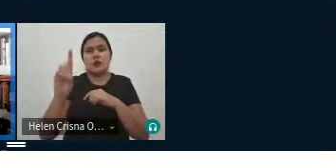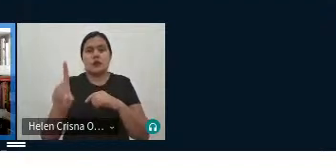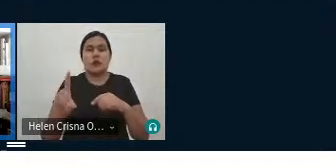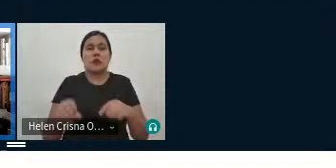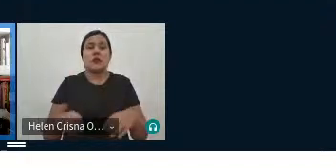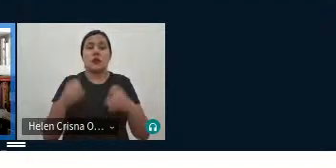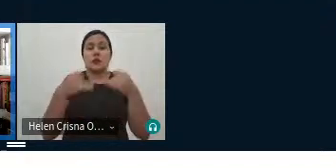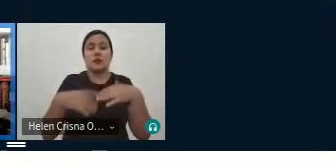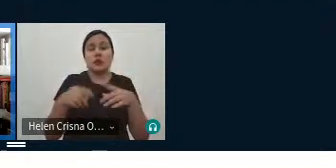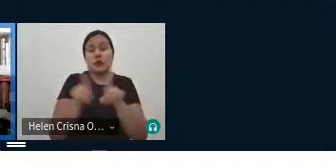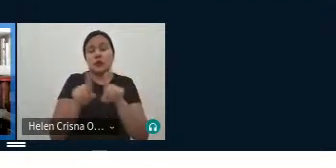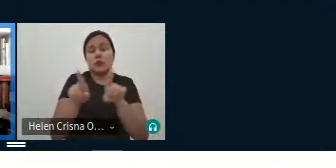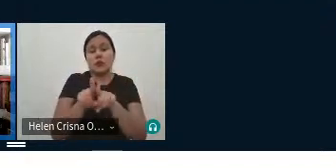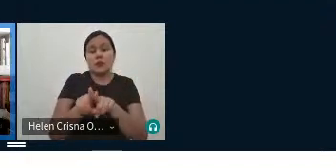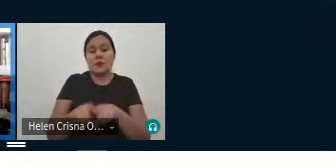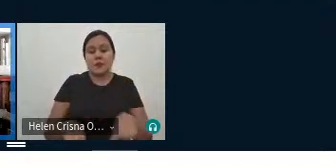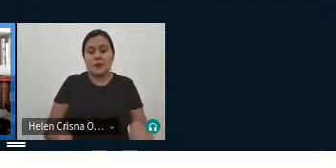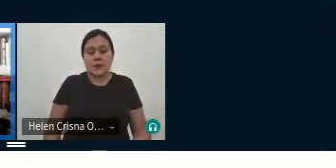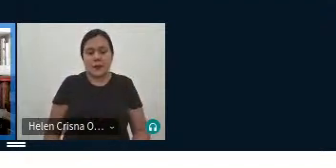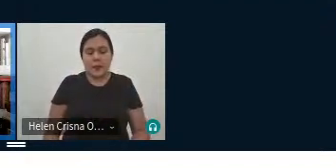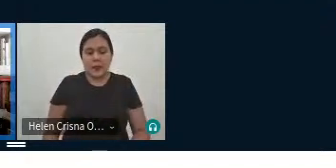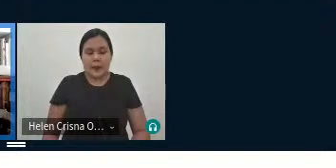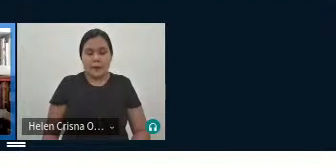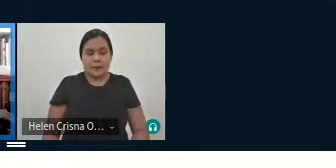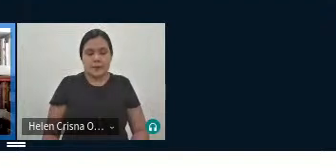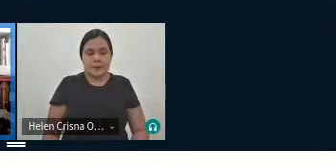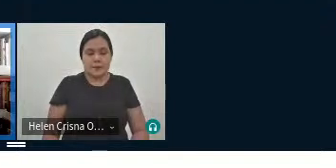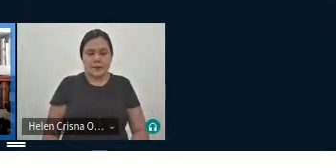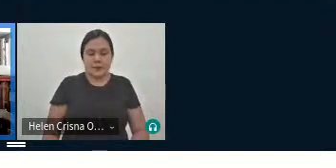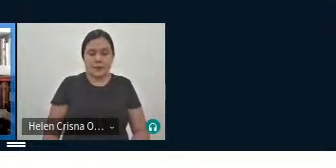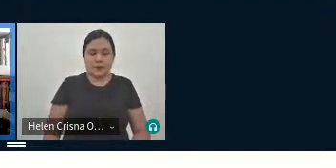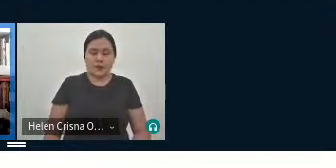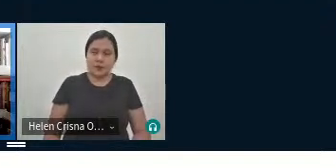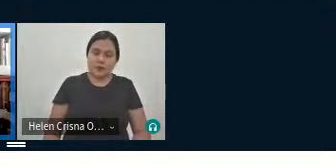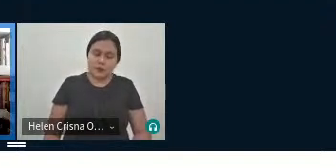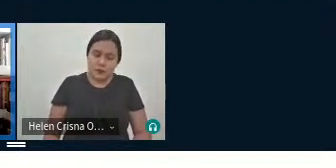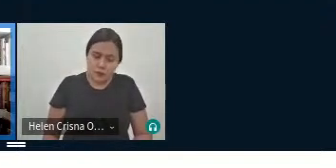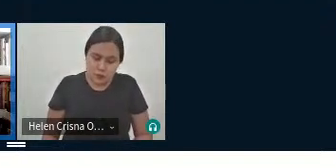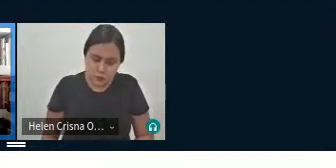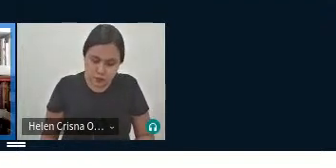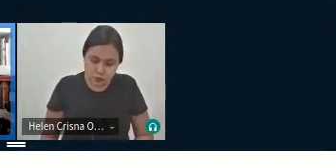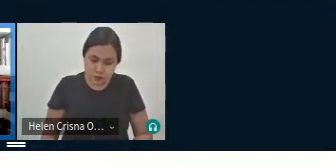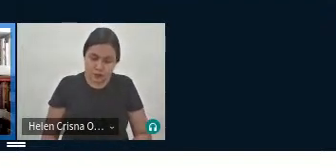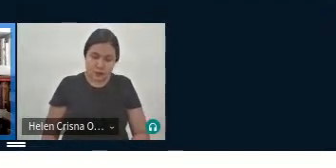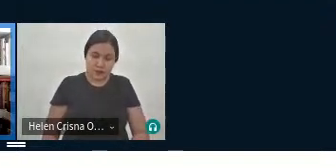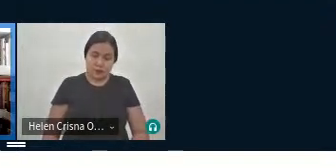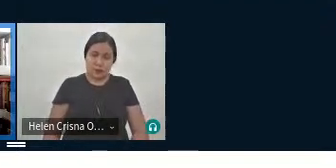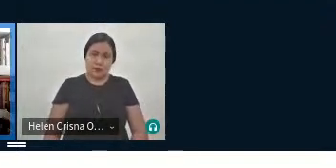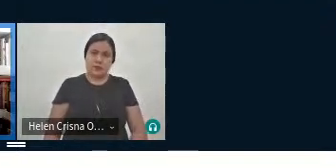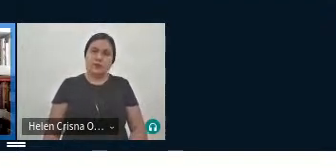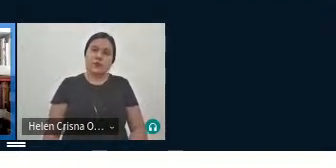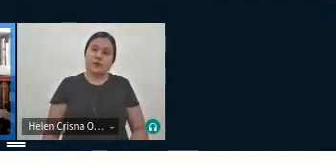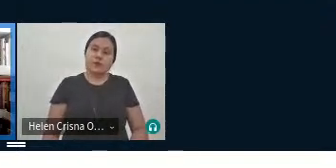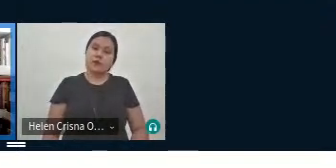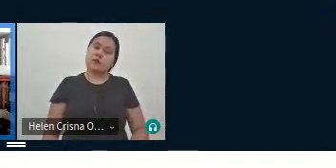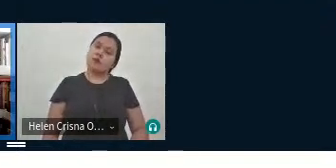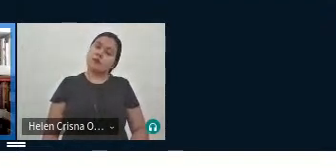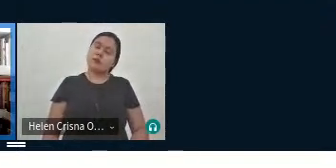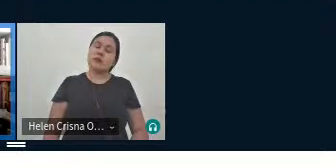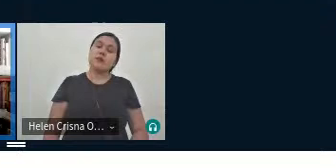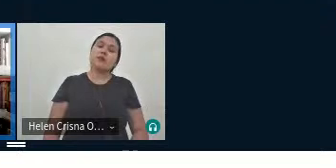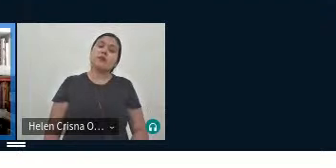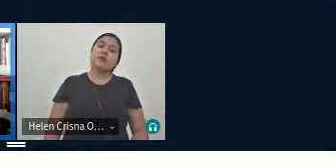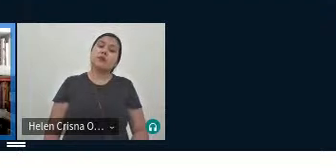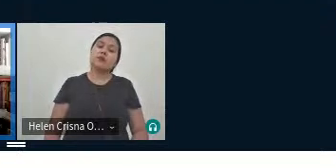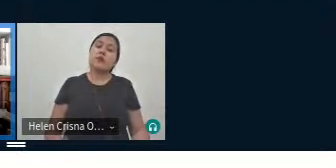também que essa a questão da da interseccionalidade ela ela vem